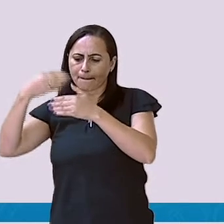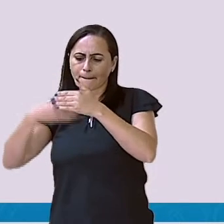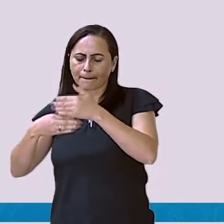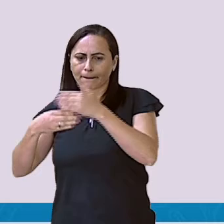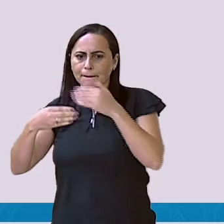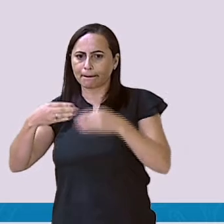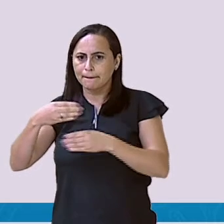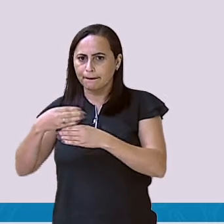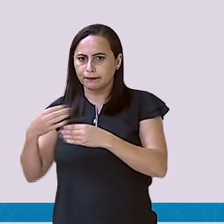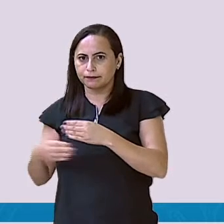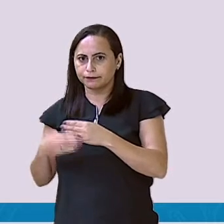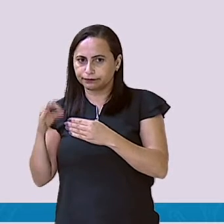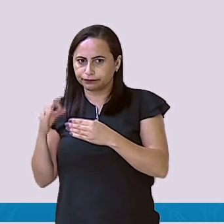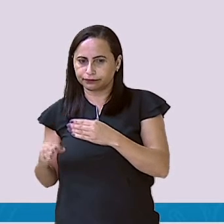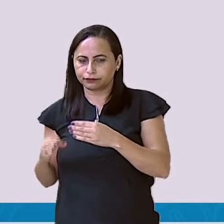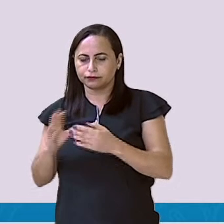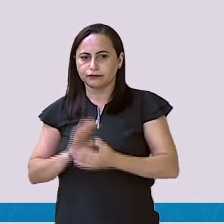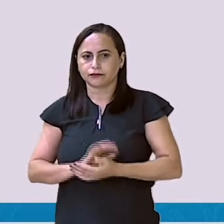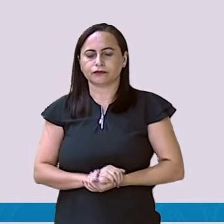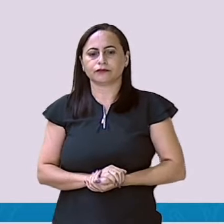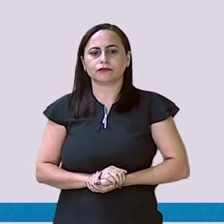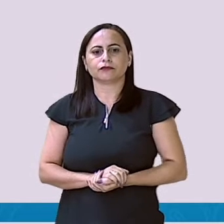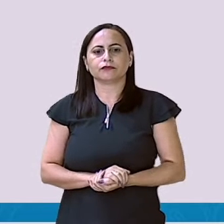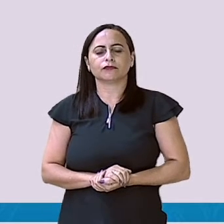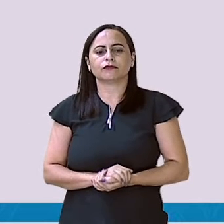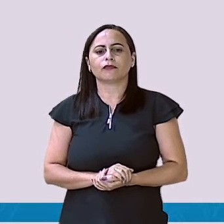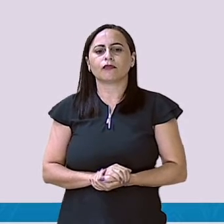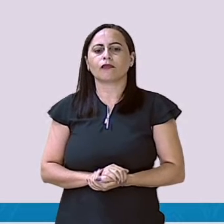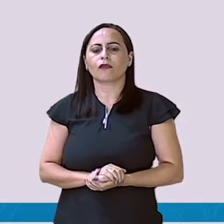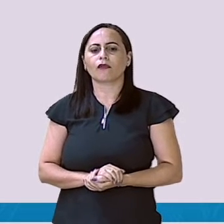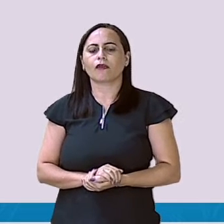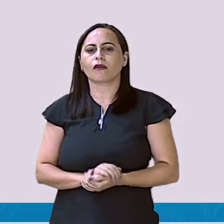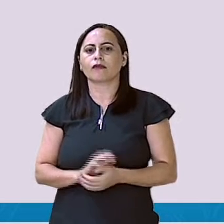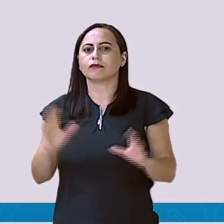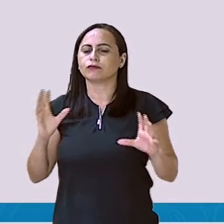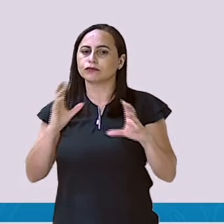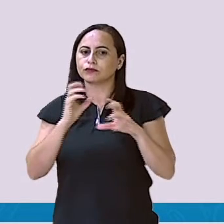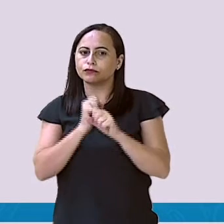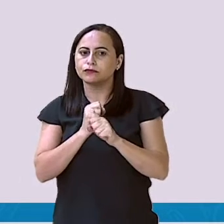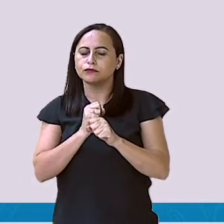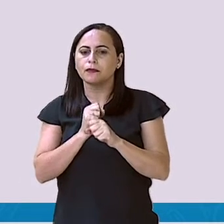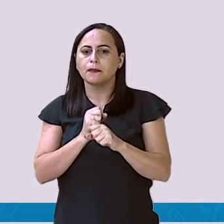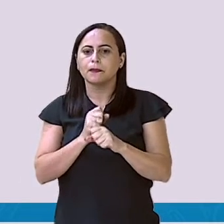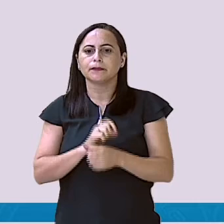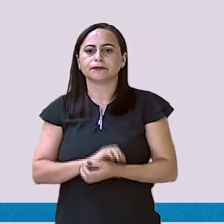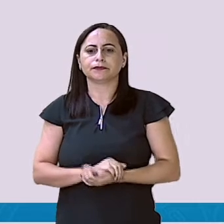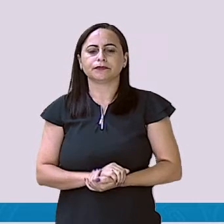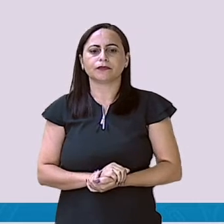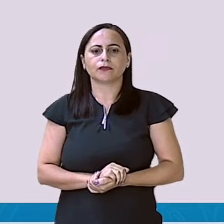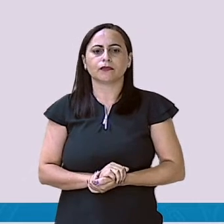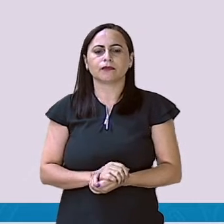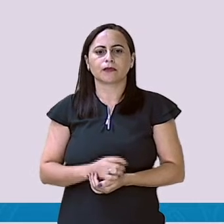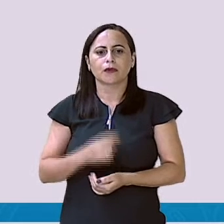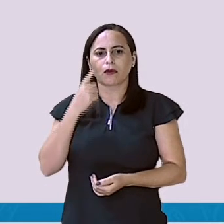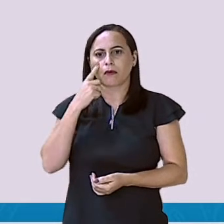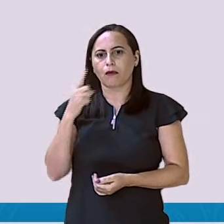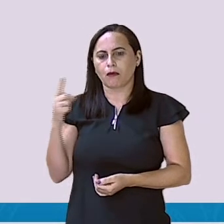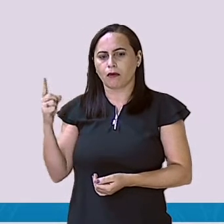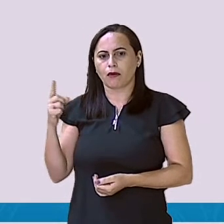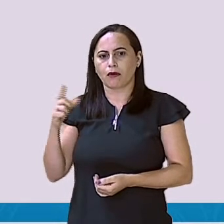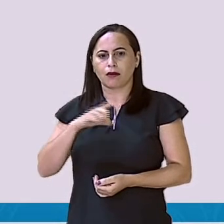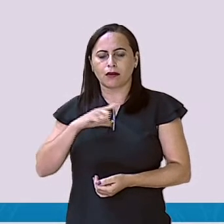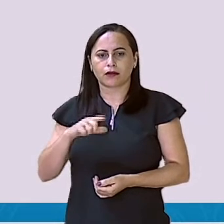centena debaixo da centena. Vamos fazer a conta aqui, ó. Na unidade, eu tenho